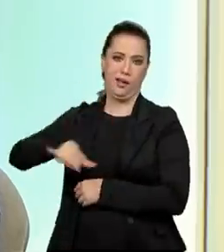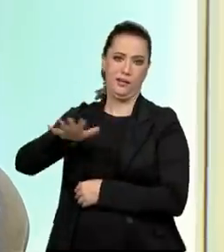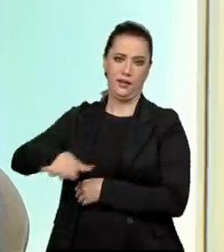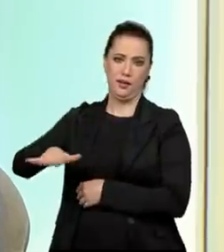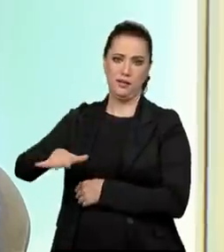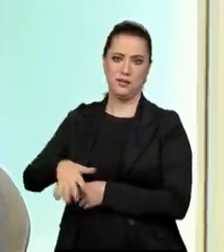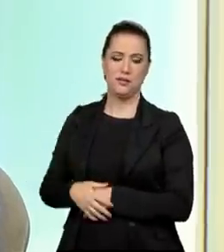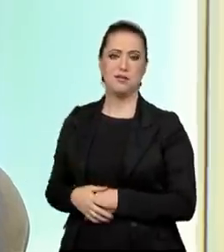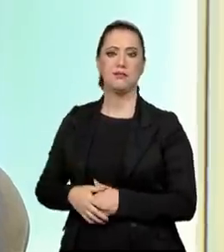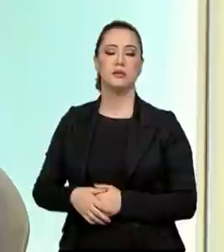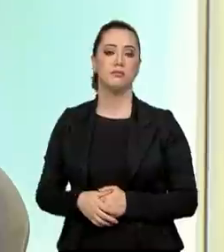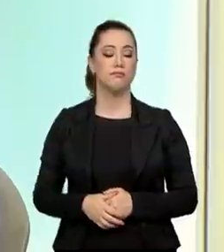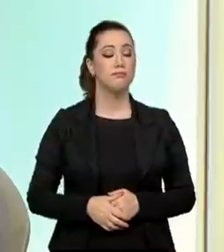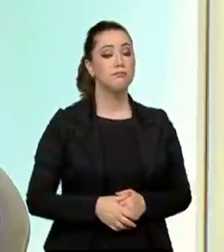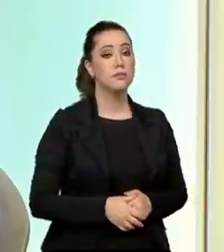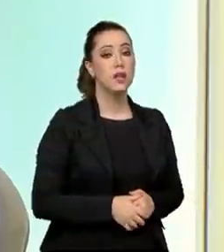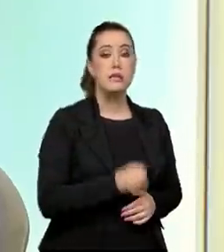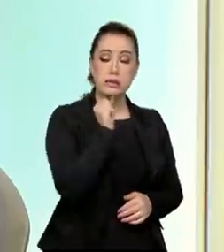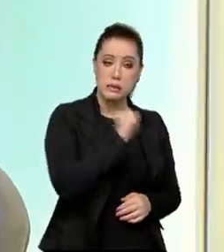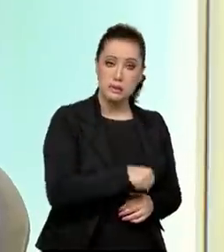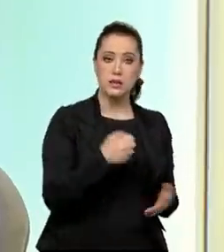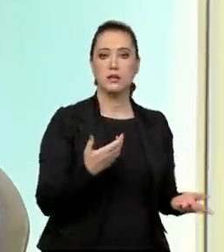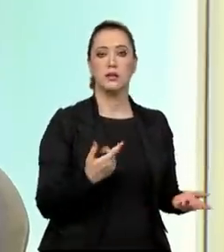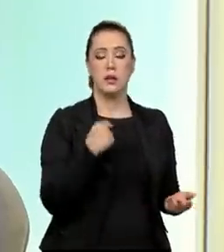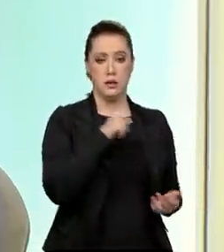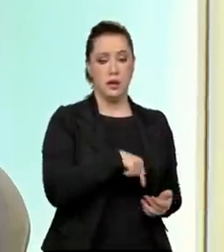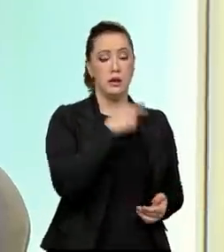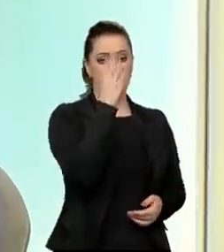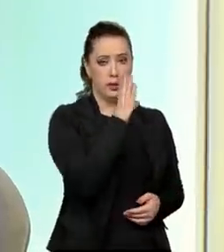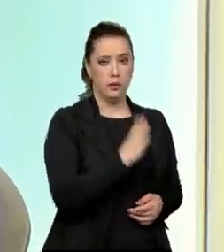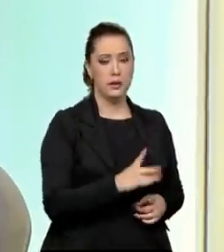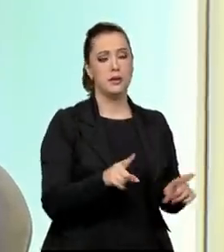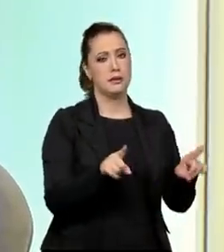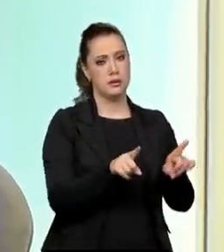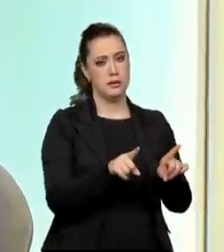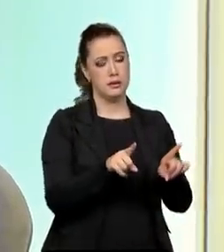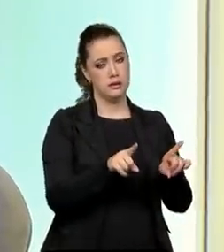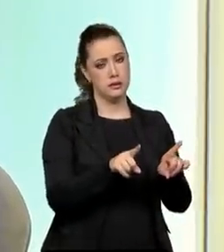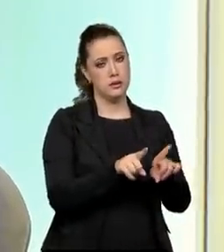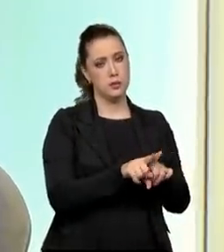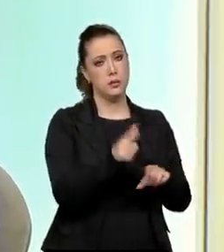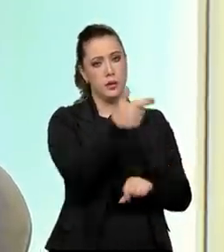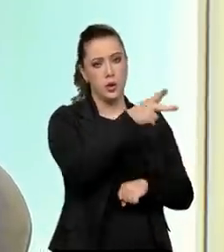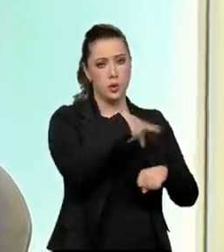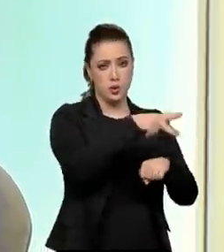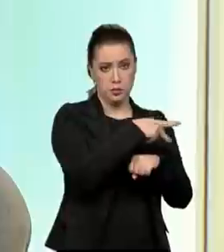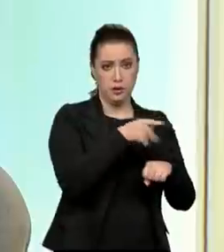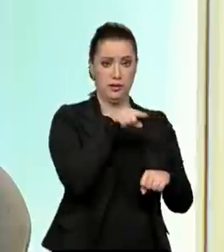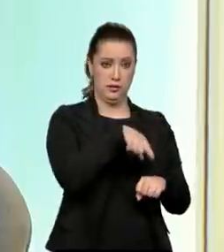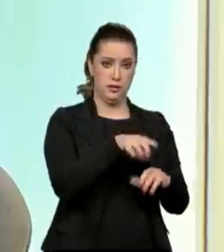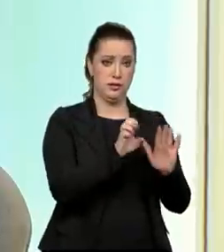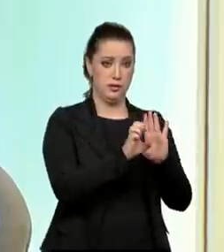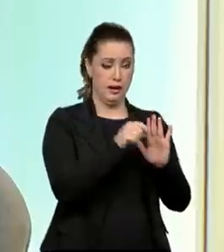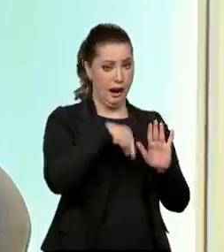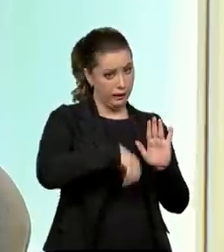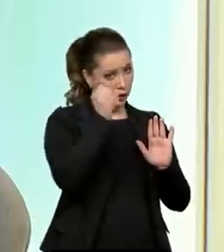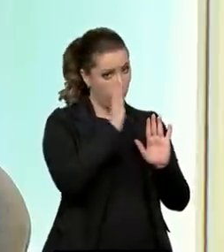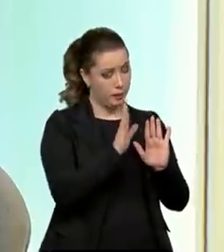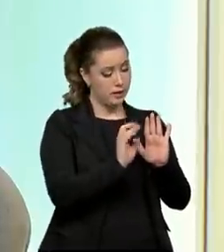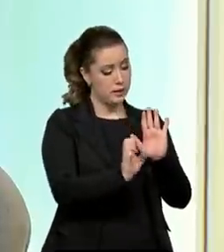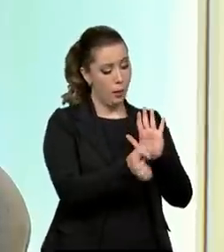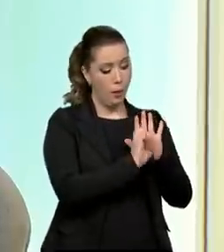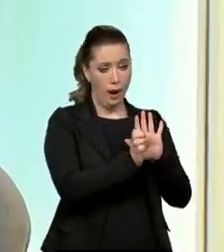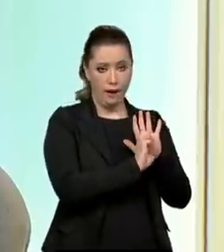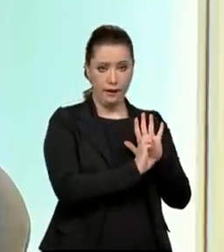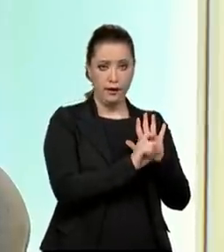Podemos dizer sim. E isso aconteceu não só no Brasil, né? O ECA é a expressão brasileira dos tratados